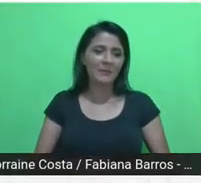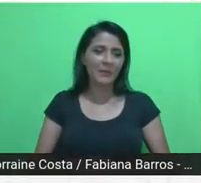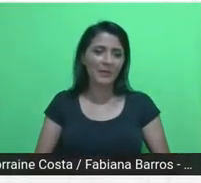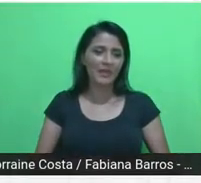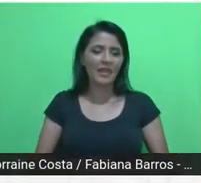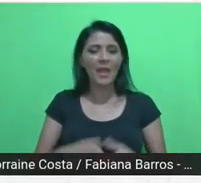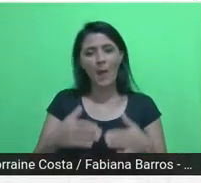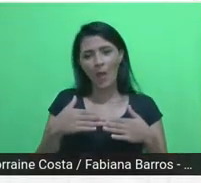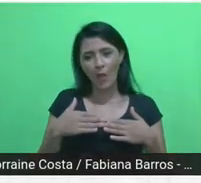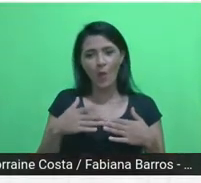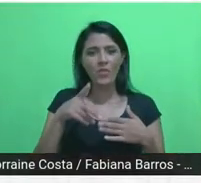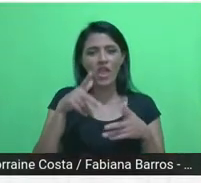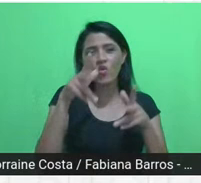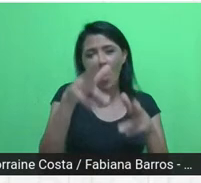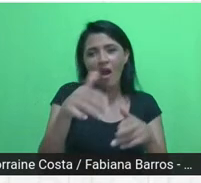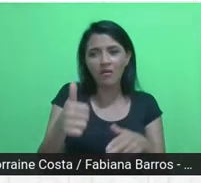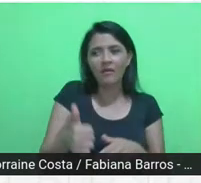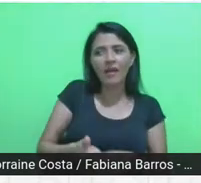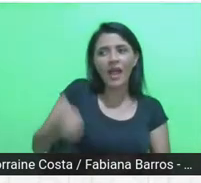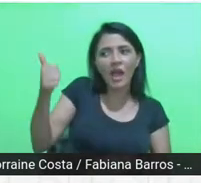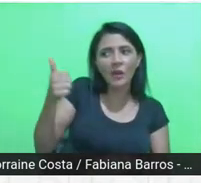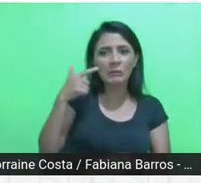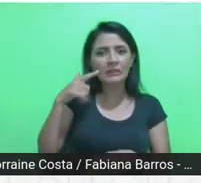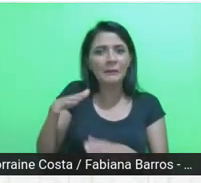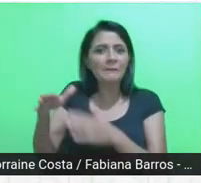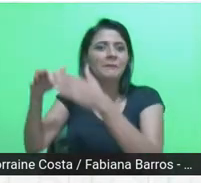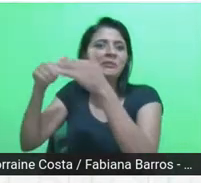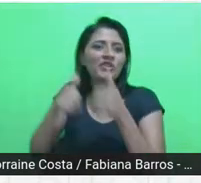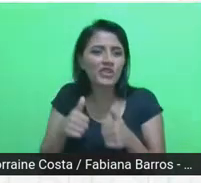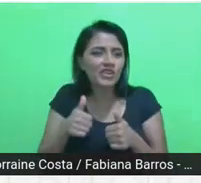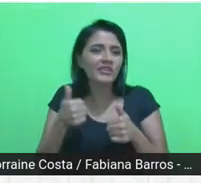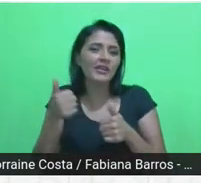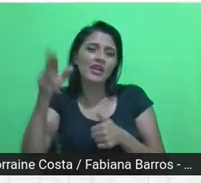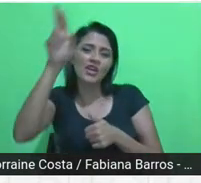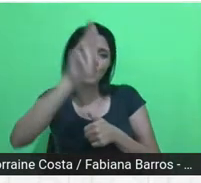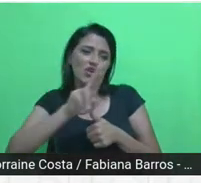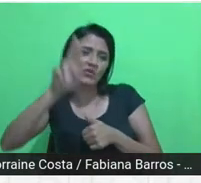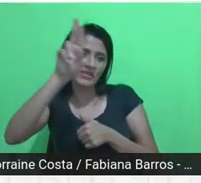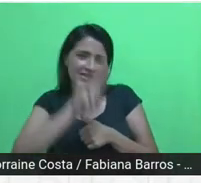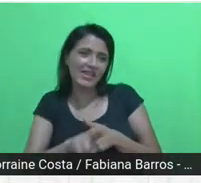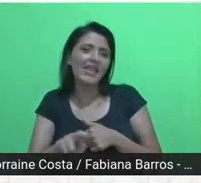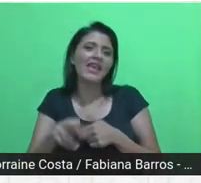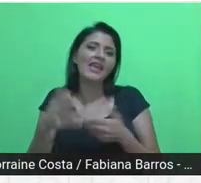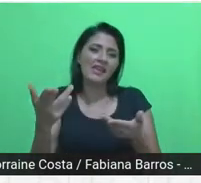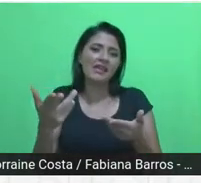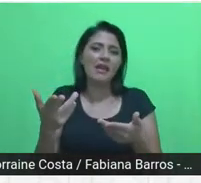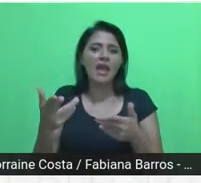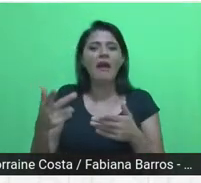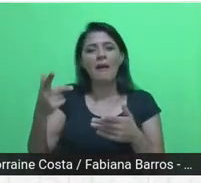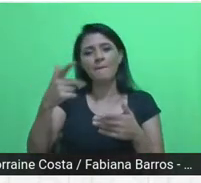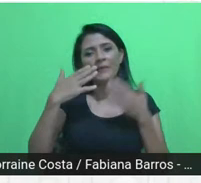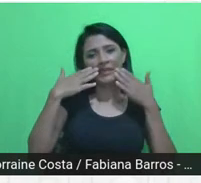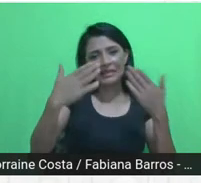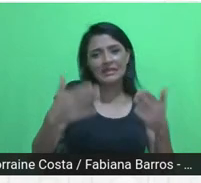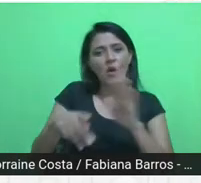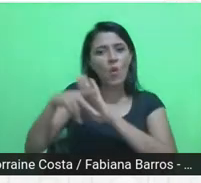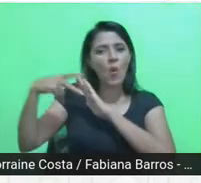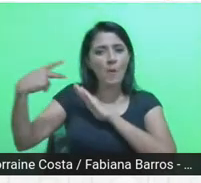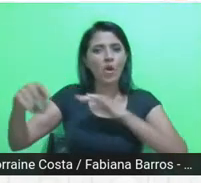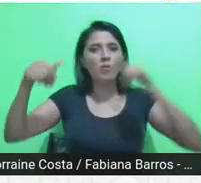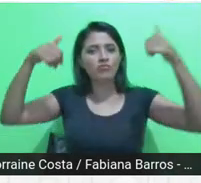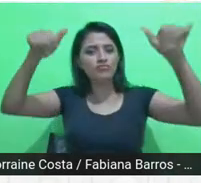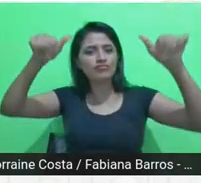carona e usei como apresentação o próprio cartaz do evento e